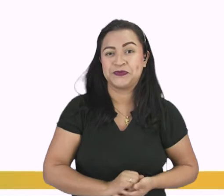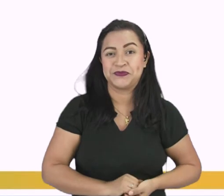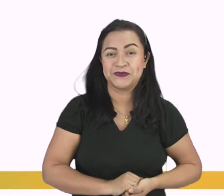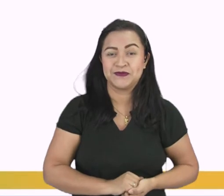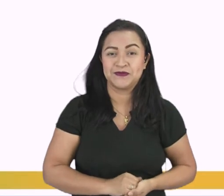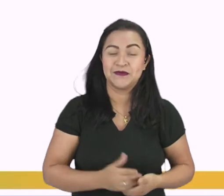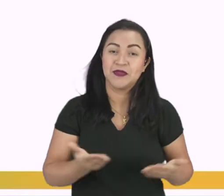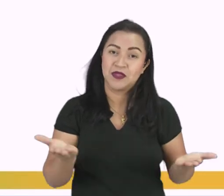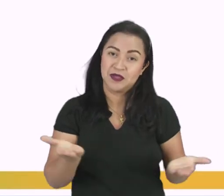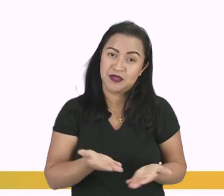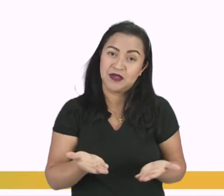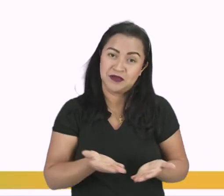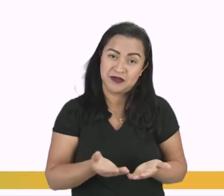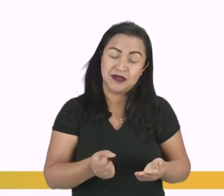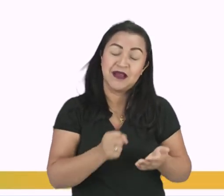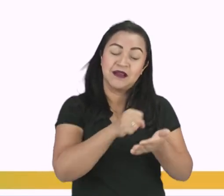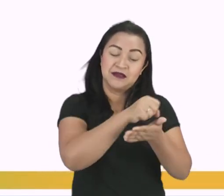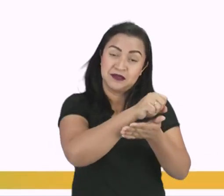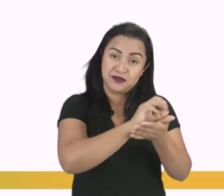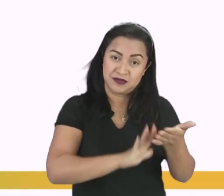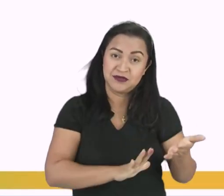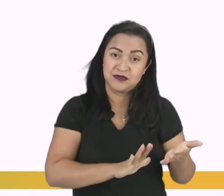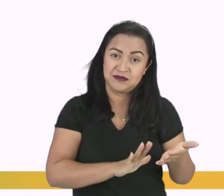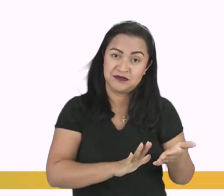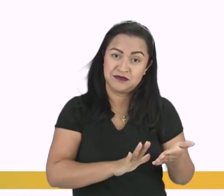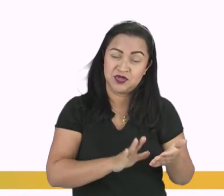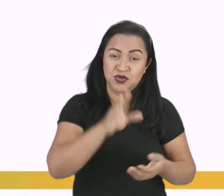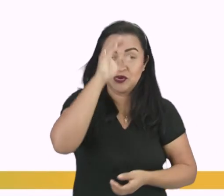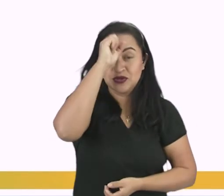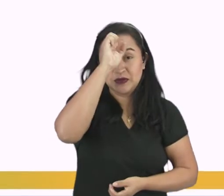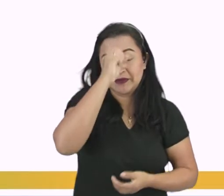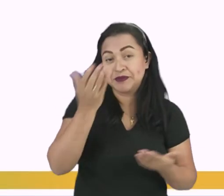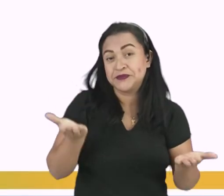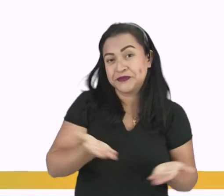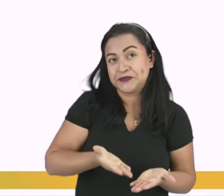Agora, nós vamos exercitar o que nós aprendemos.